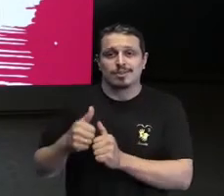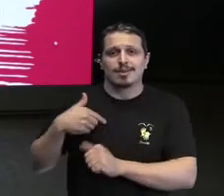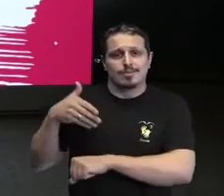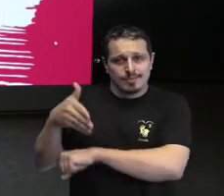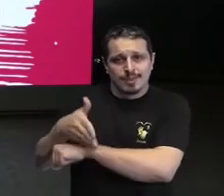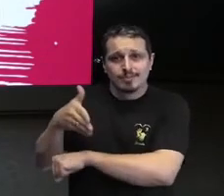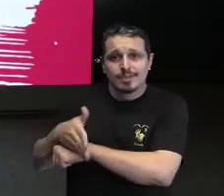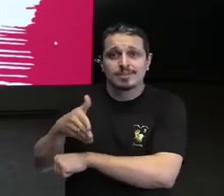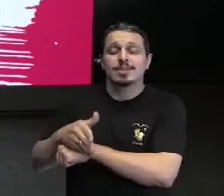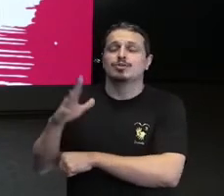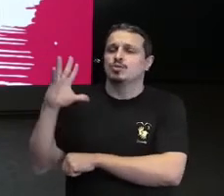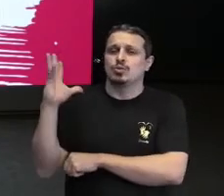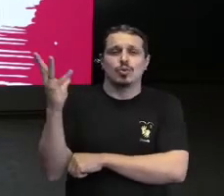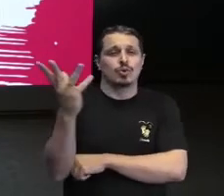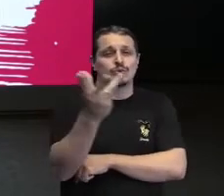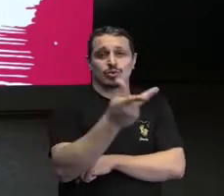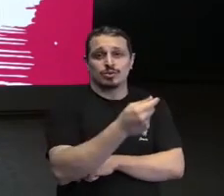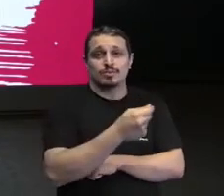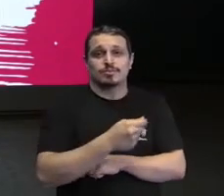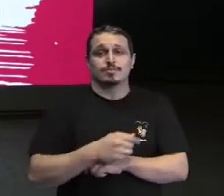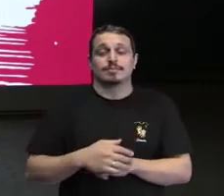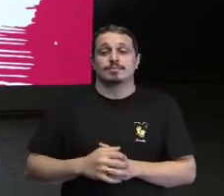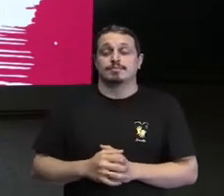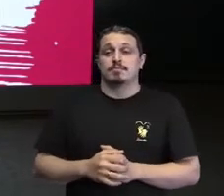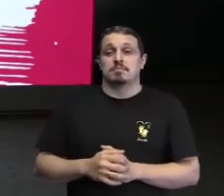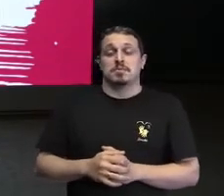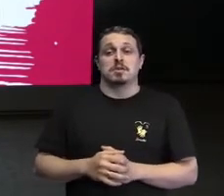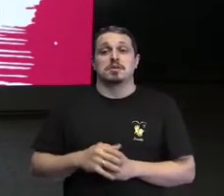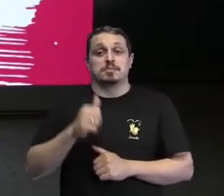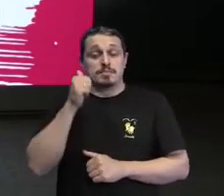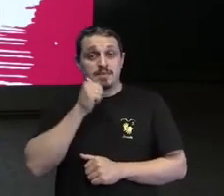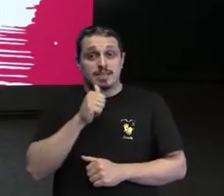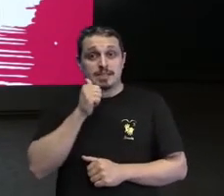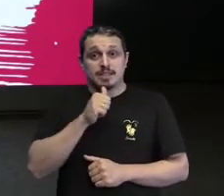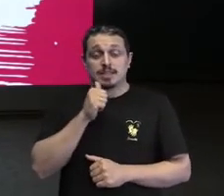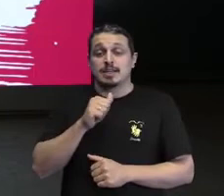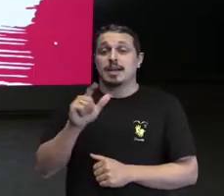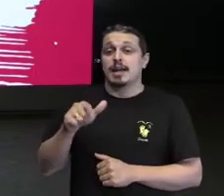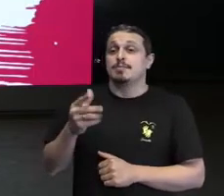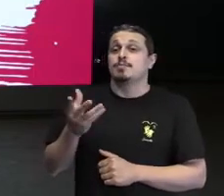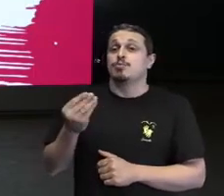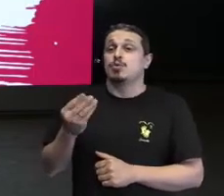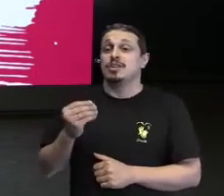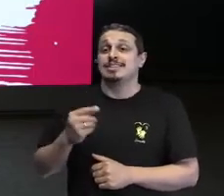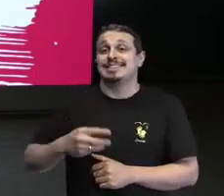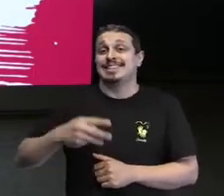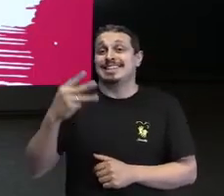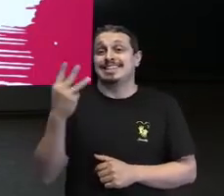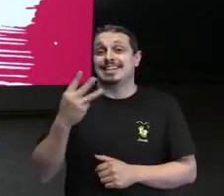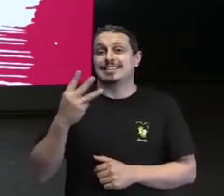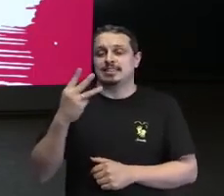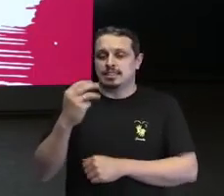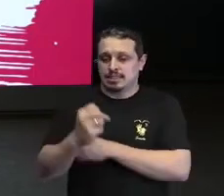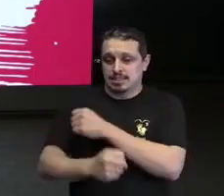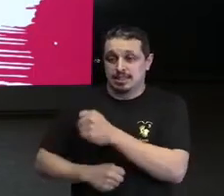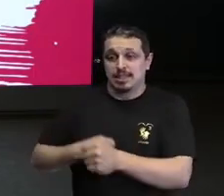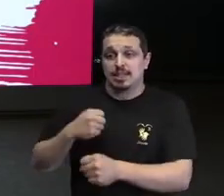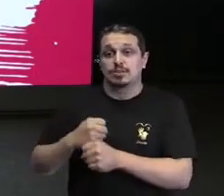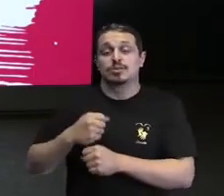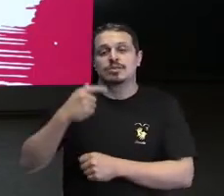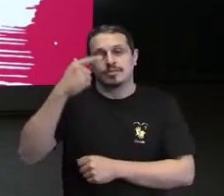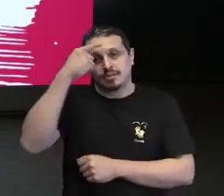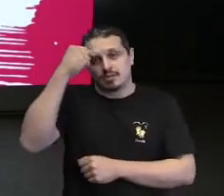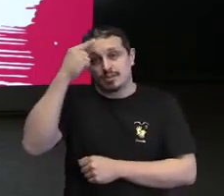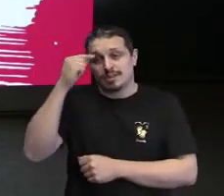faculdade. Era uma garota super super ativa. Mas aí no terceiro ano da faculdade, aos 23 anos, eu sofri um